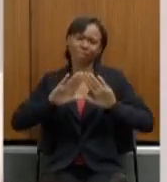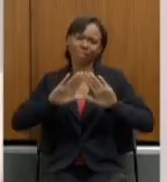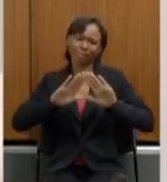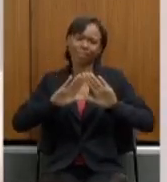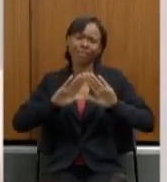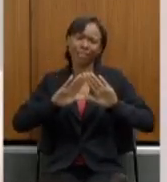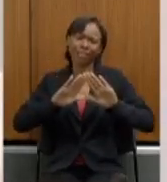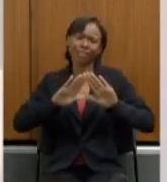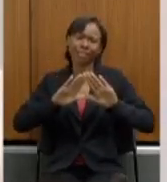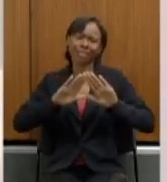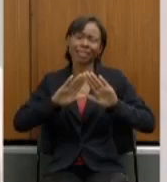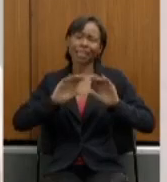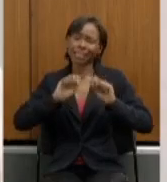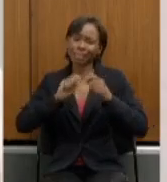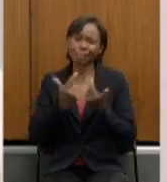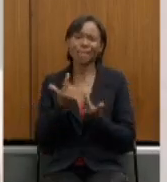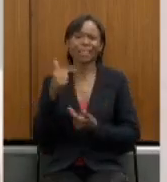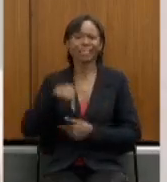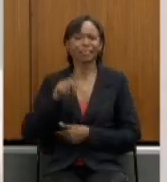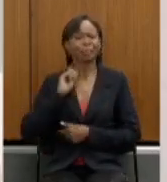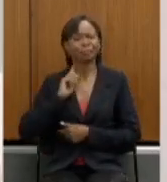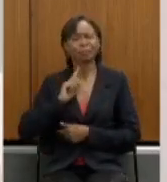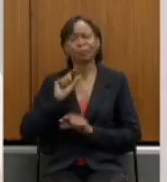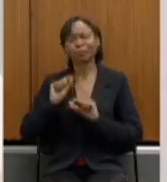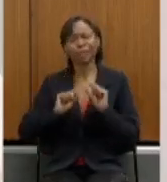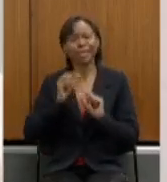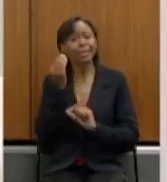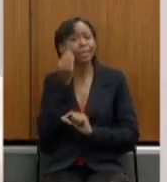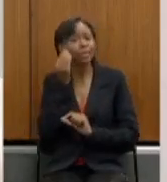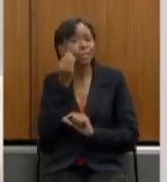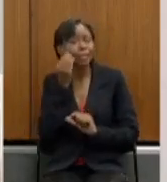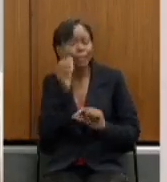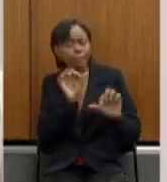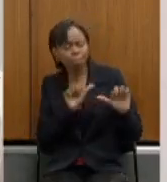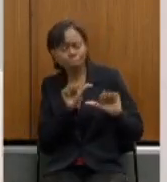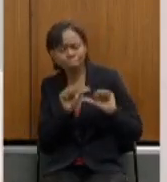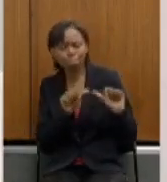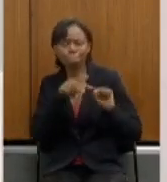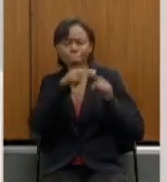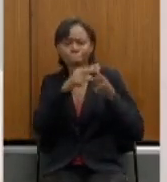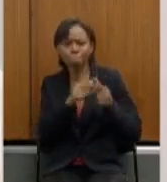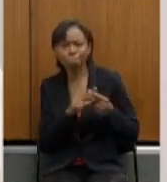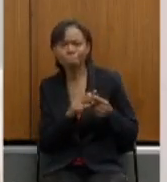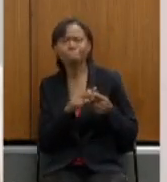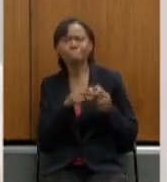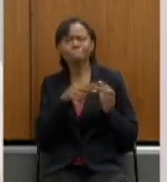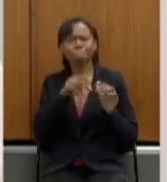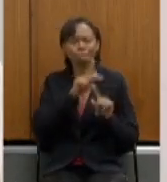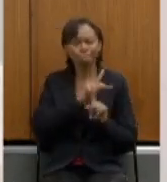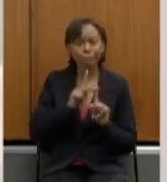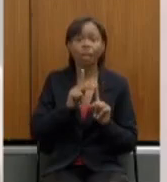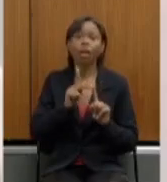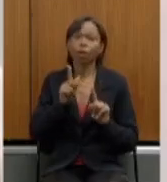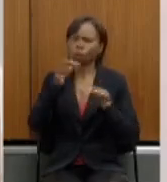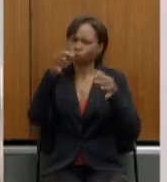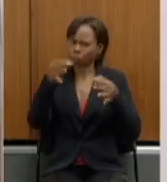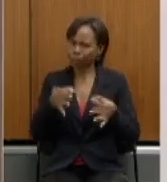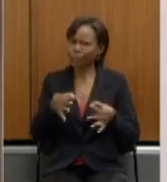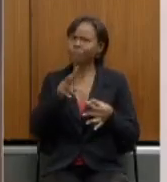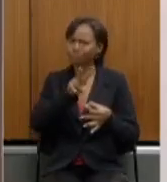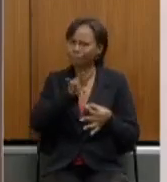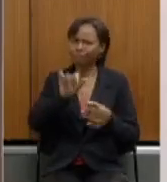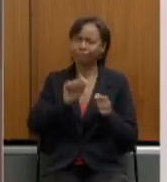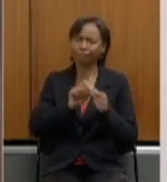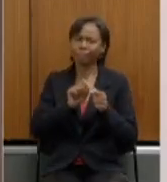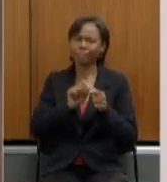Minas nessa tentativa de reestruturação, tenho certeza que farão um ótimo diálogo com seus servidores